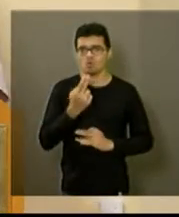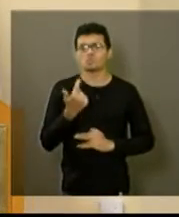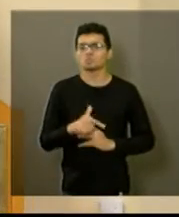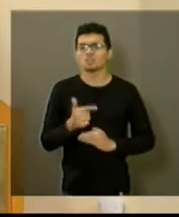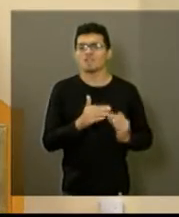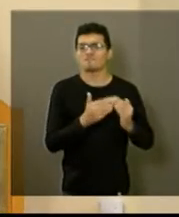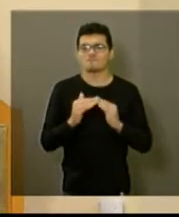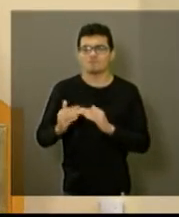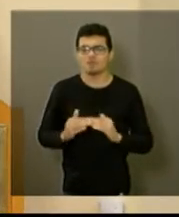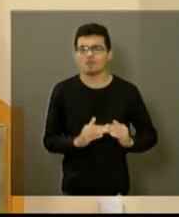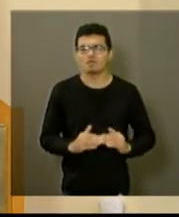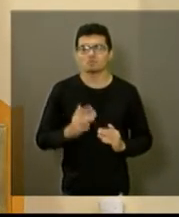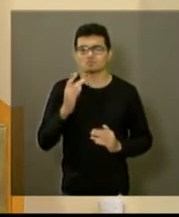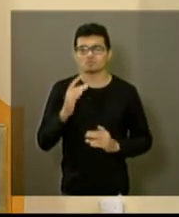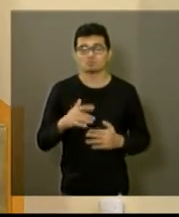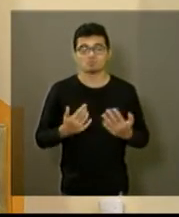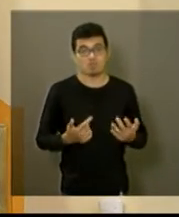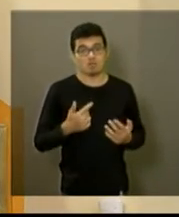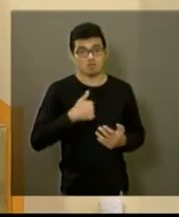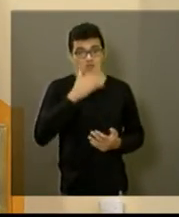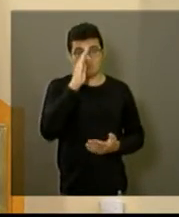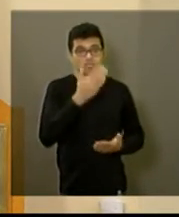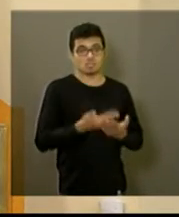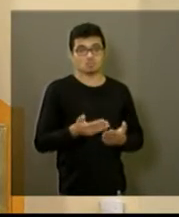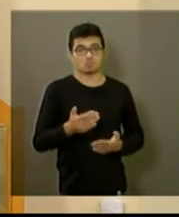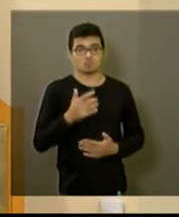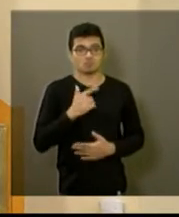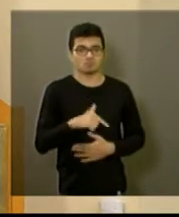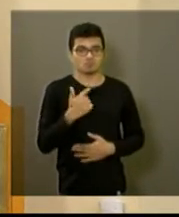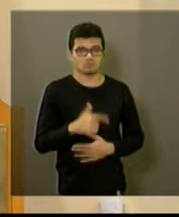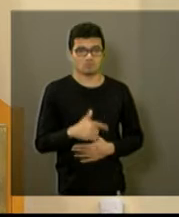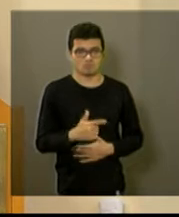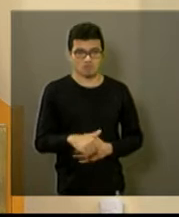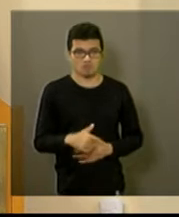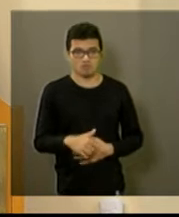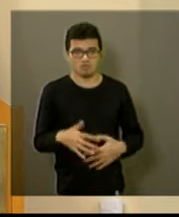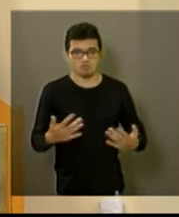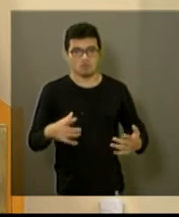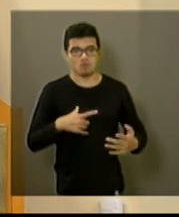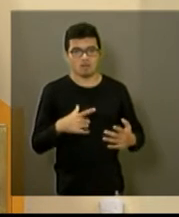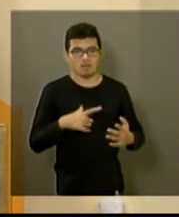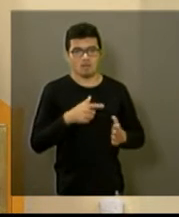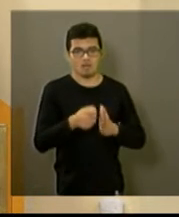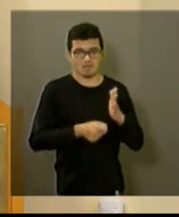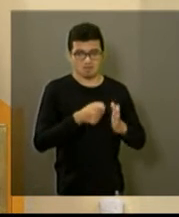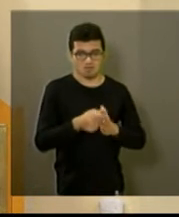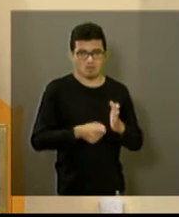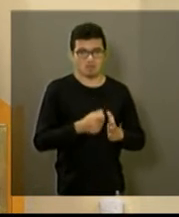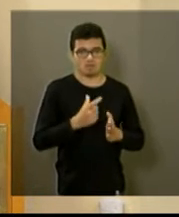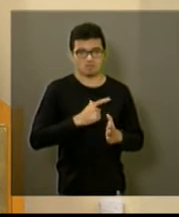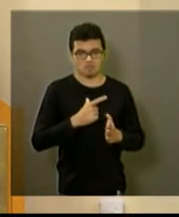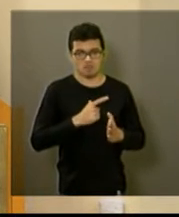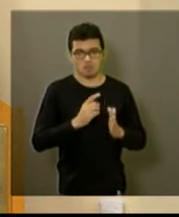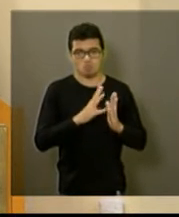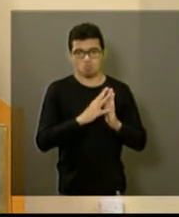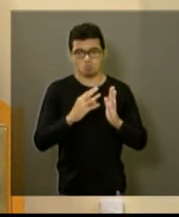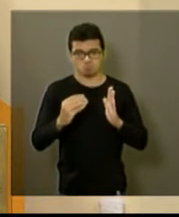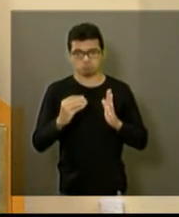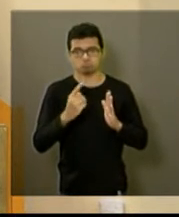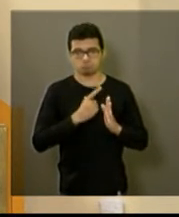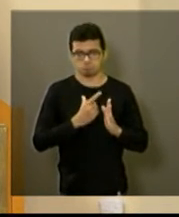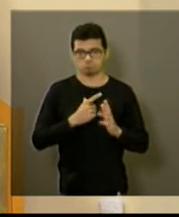Eu acredito que não. Eu acredito que não. Apesar de a Araquara ser até o modelo que nem foi citado,